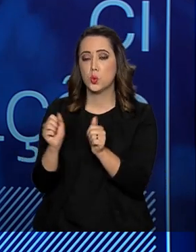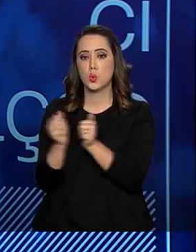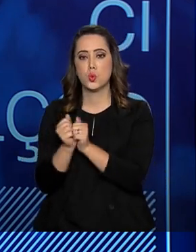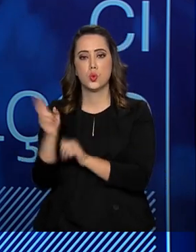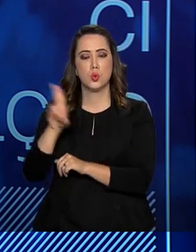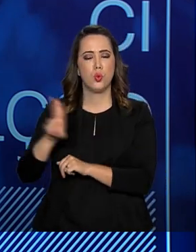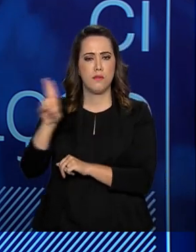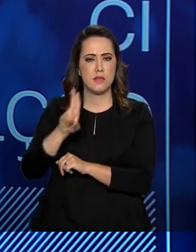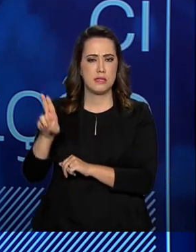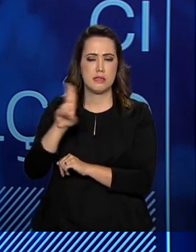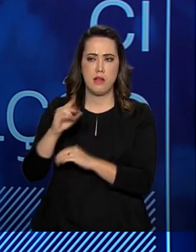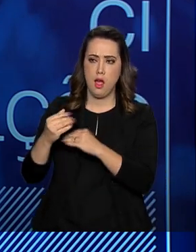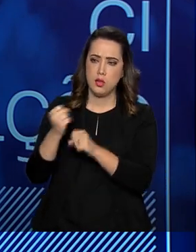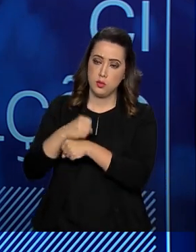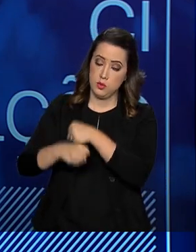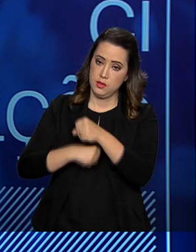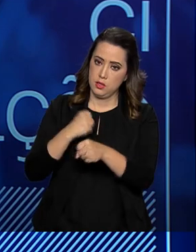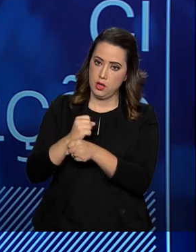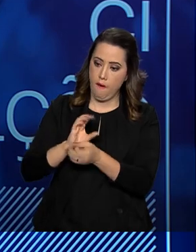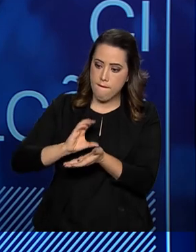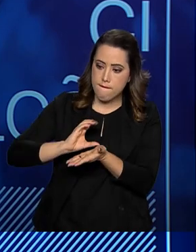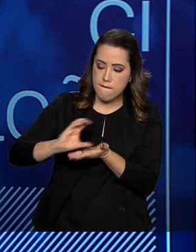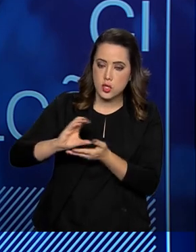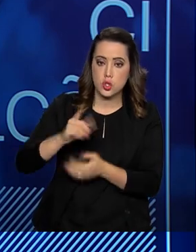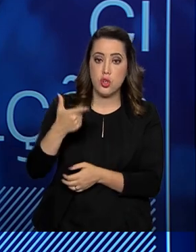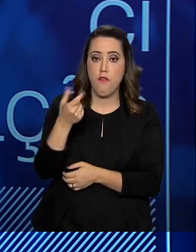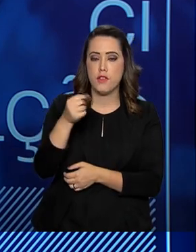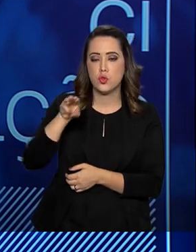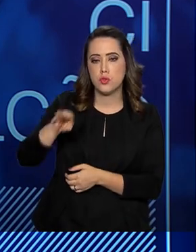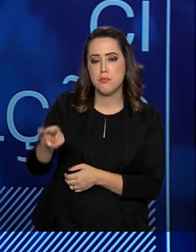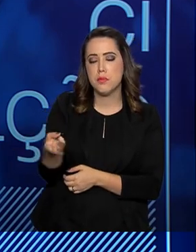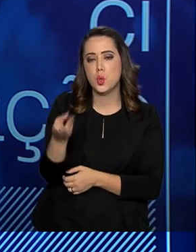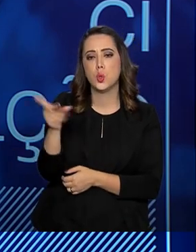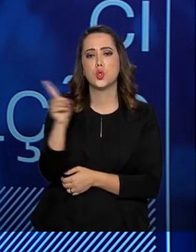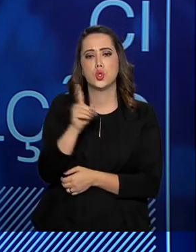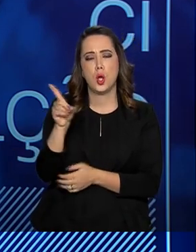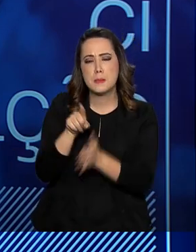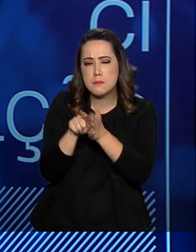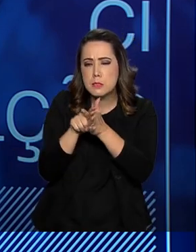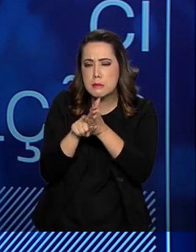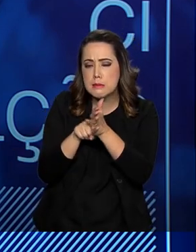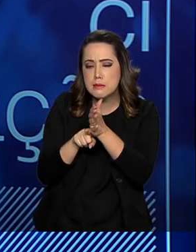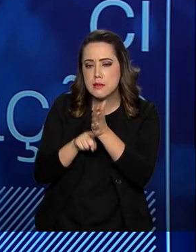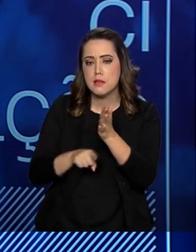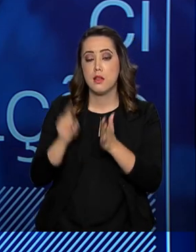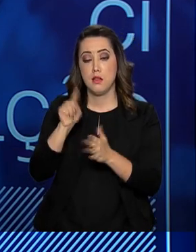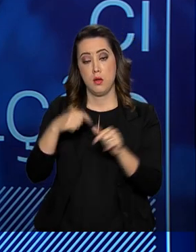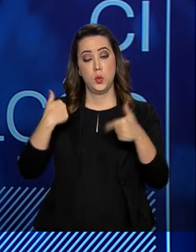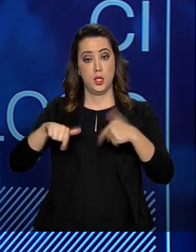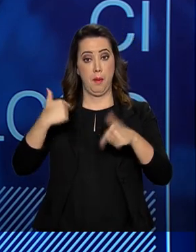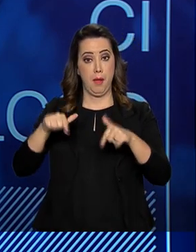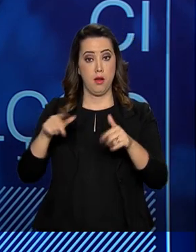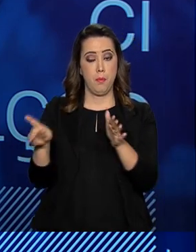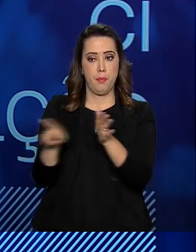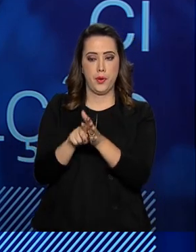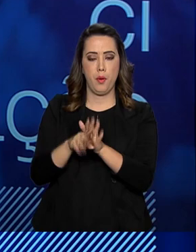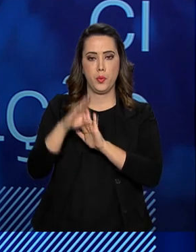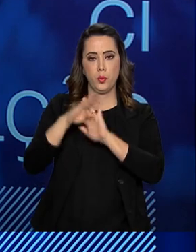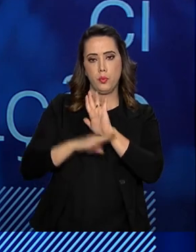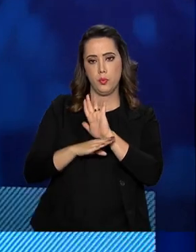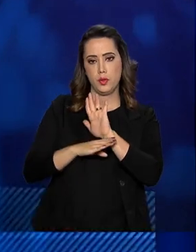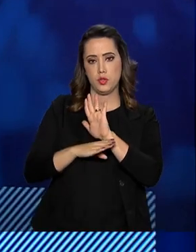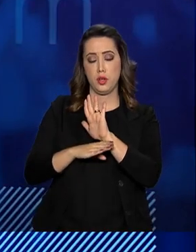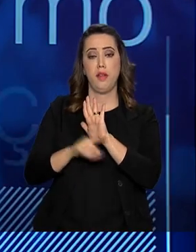fazer um estudo no ano que vem, vão investir 20 milhões de dólares na pesquisa. Esse é um trabalho do projeto